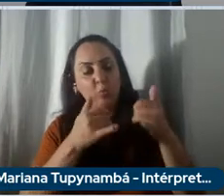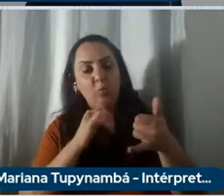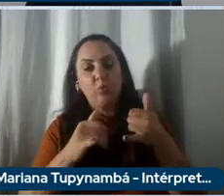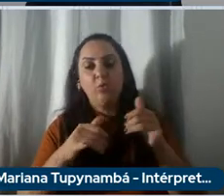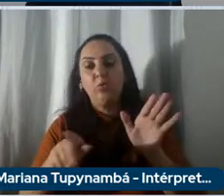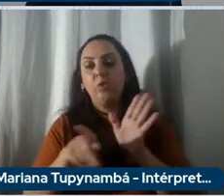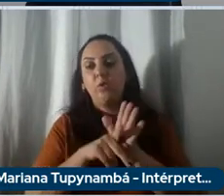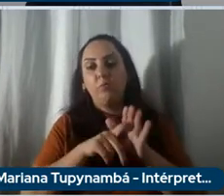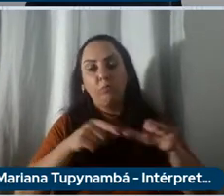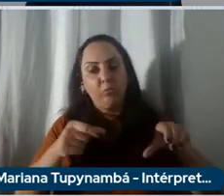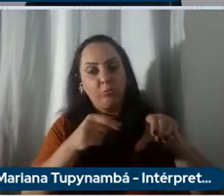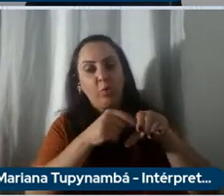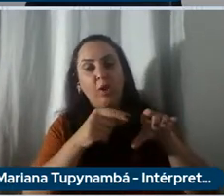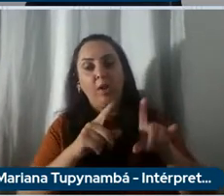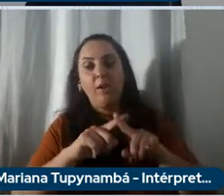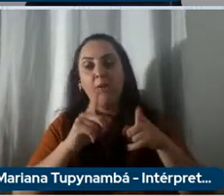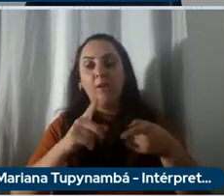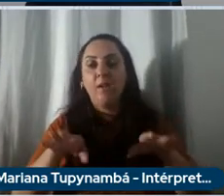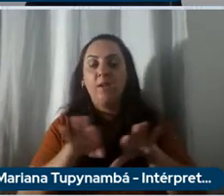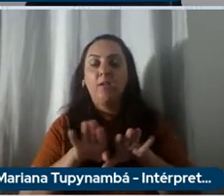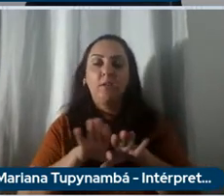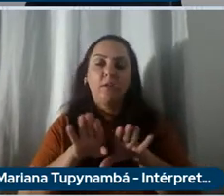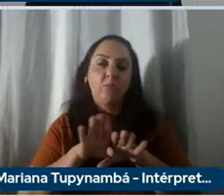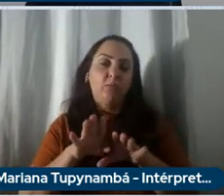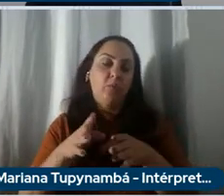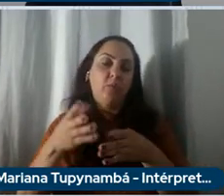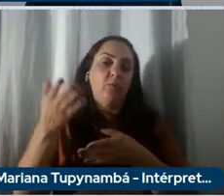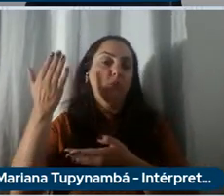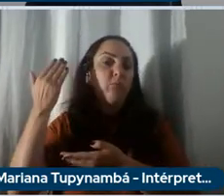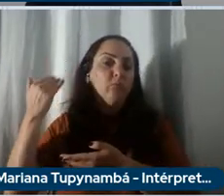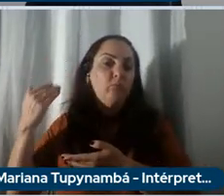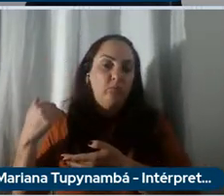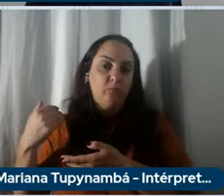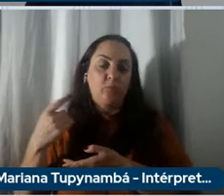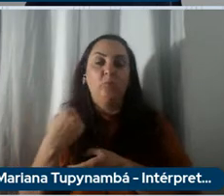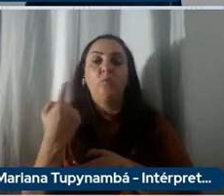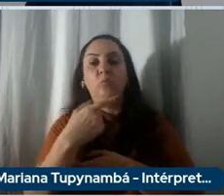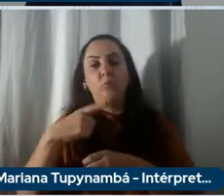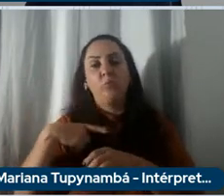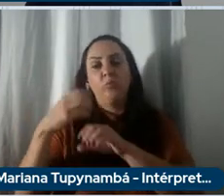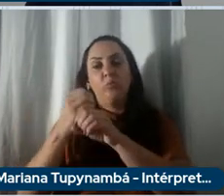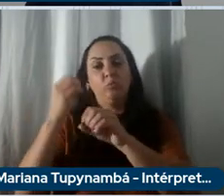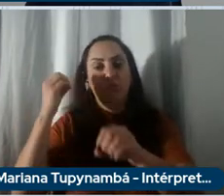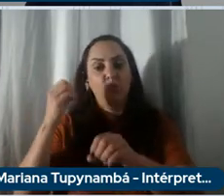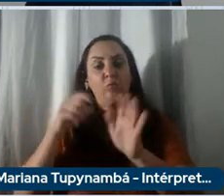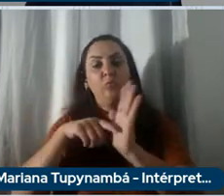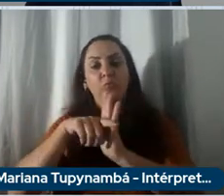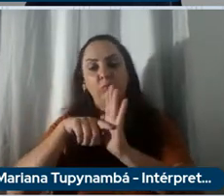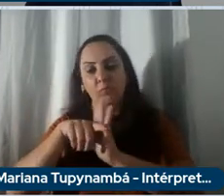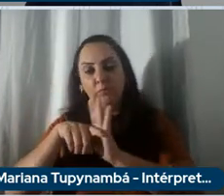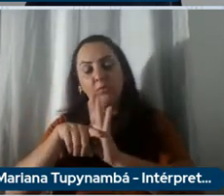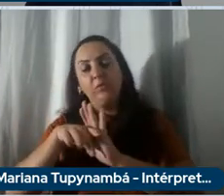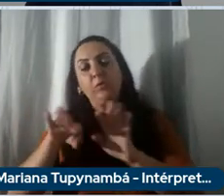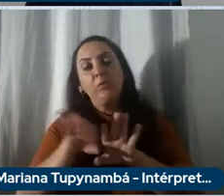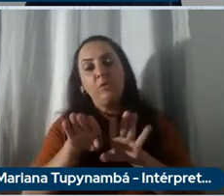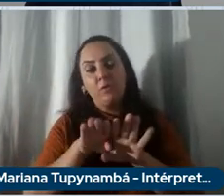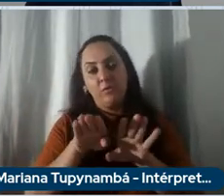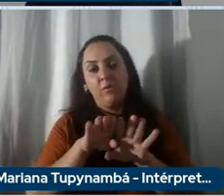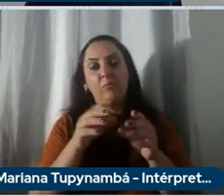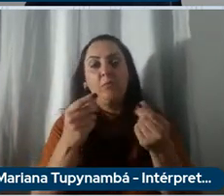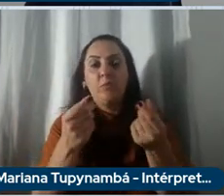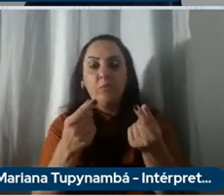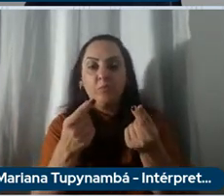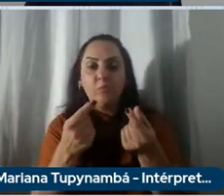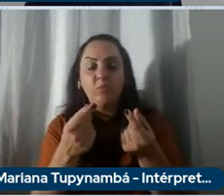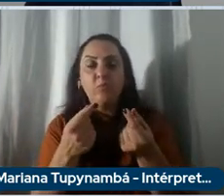digamos assim para isso temos engenheiros pesquisadores e grandes recursos financeiros para isso